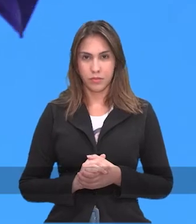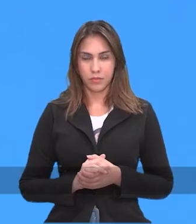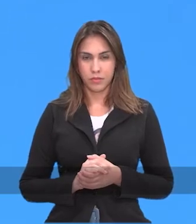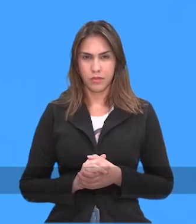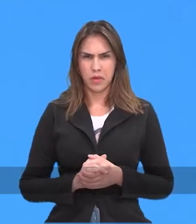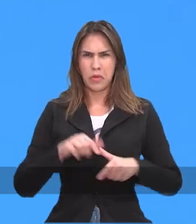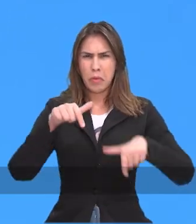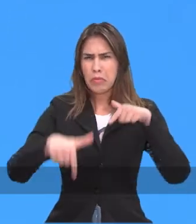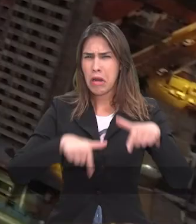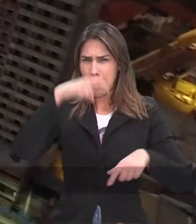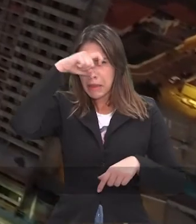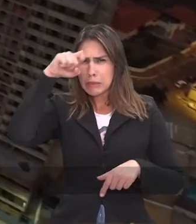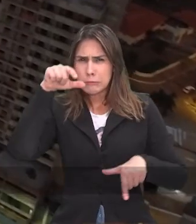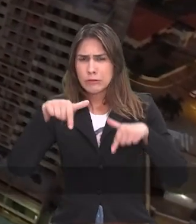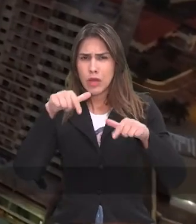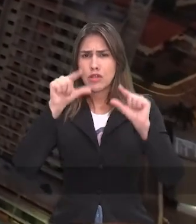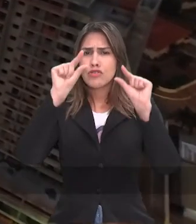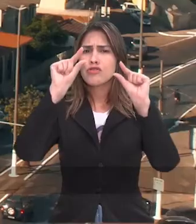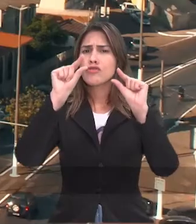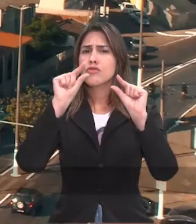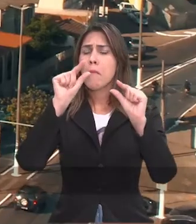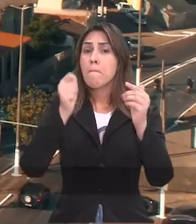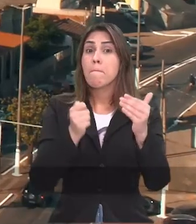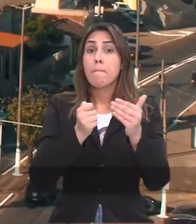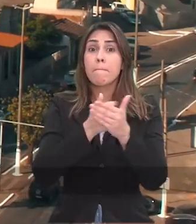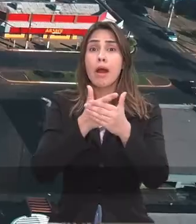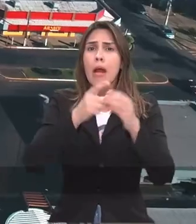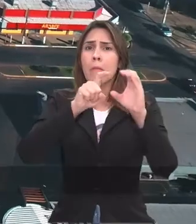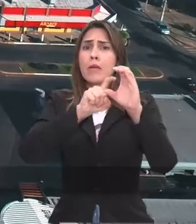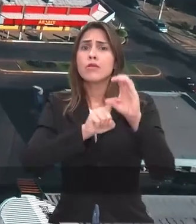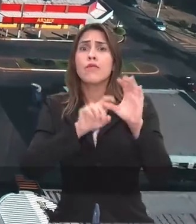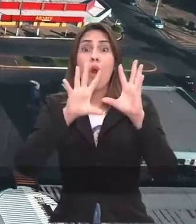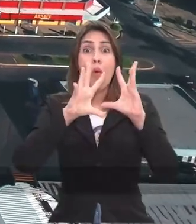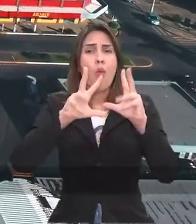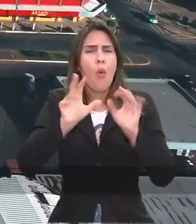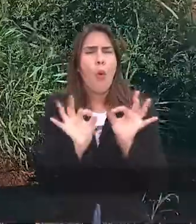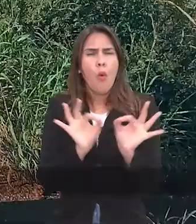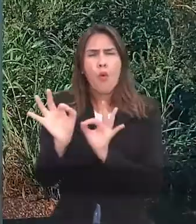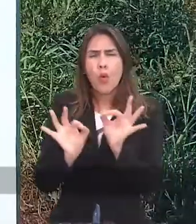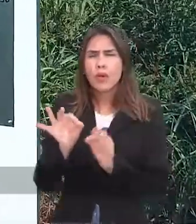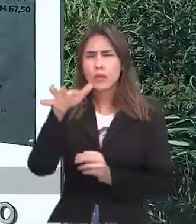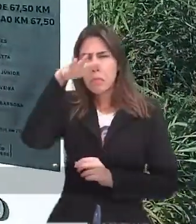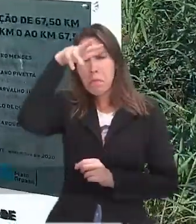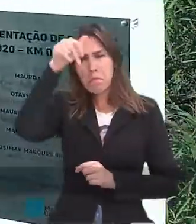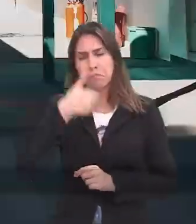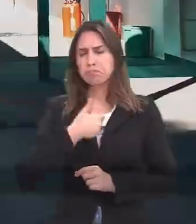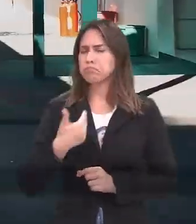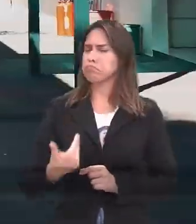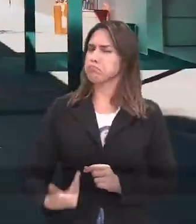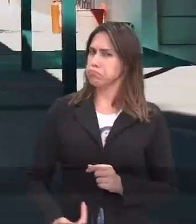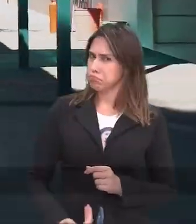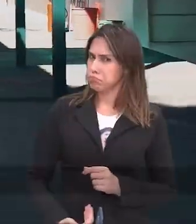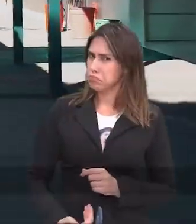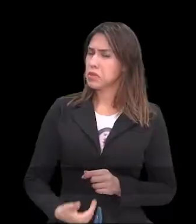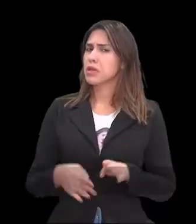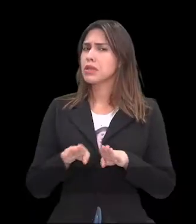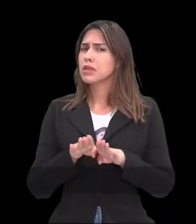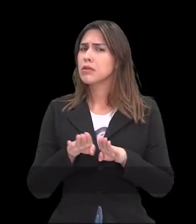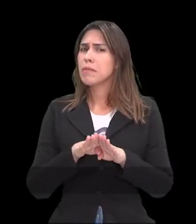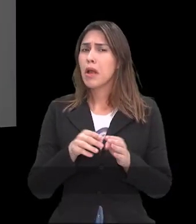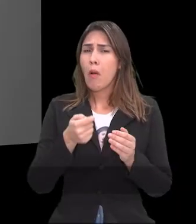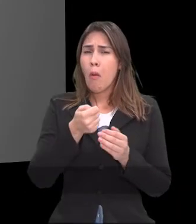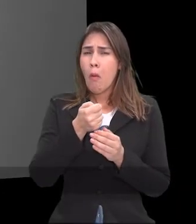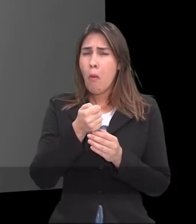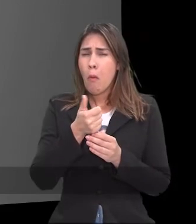Com muito trabalho, reduzimos as despesas, pagamos as dívidas e consertamos o governo de Mato Grosso.